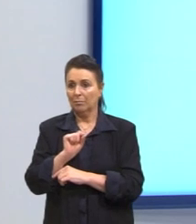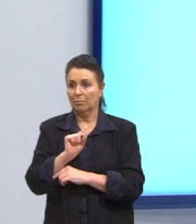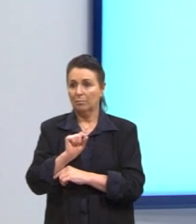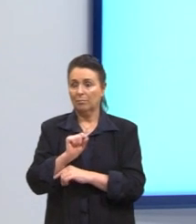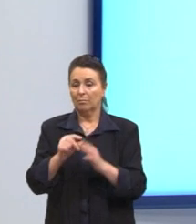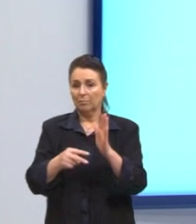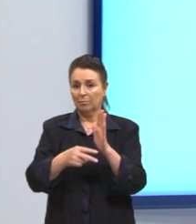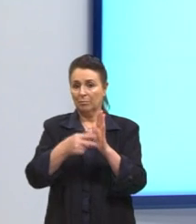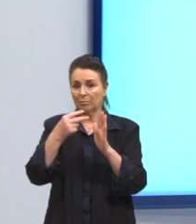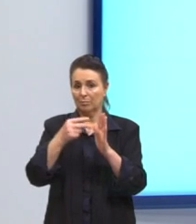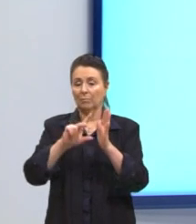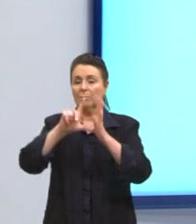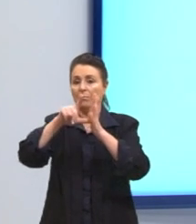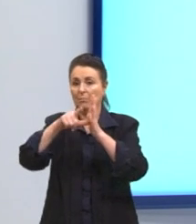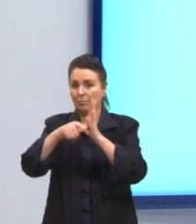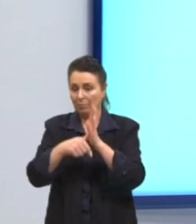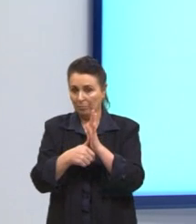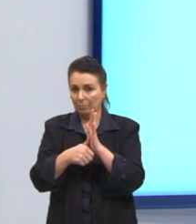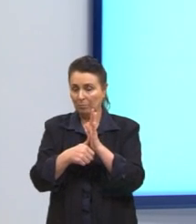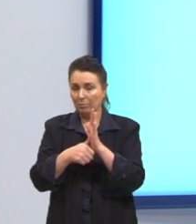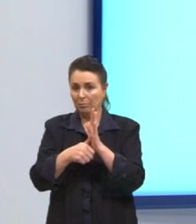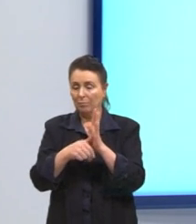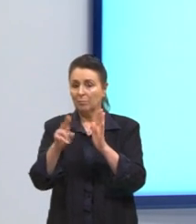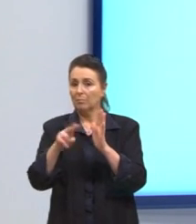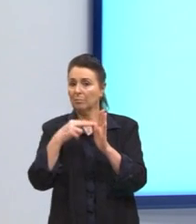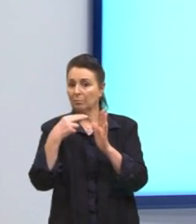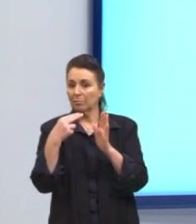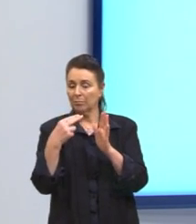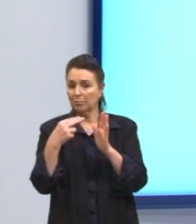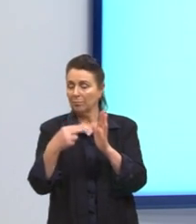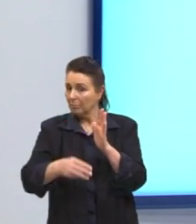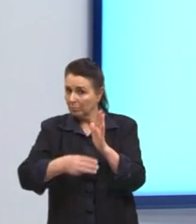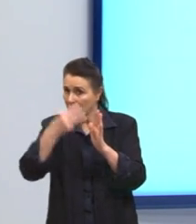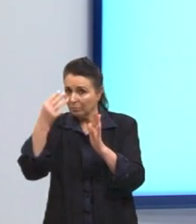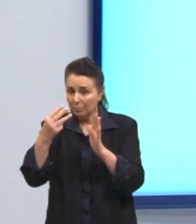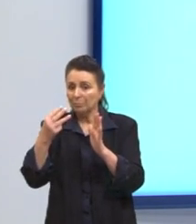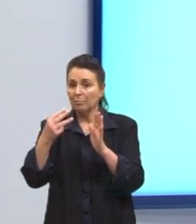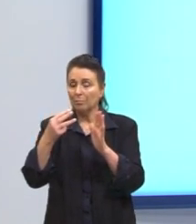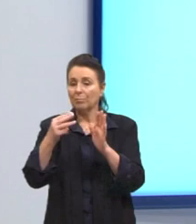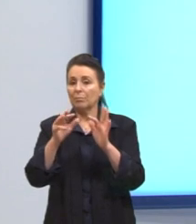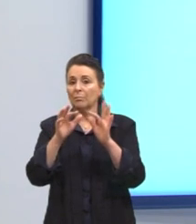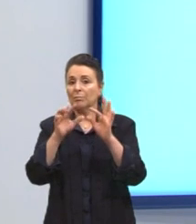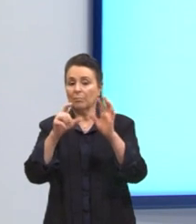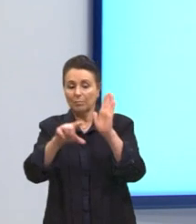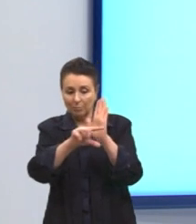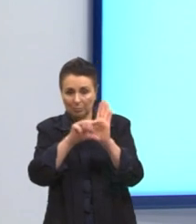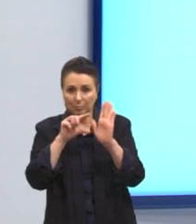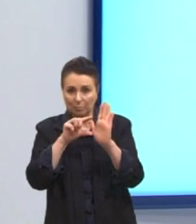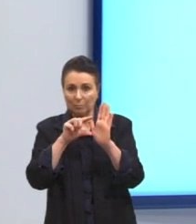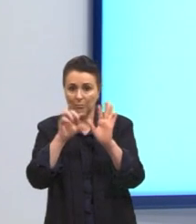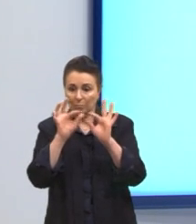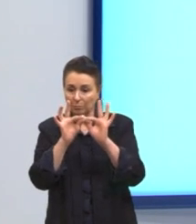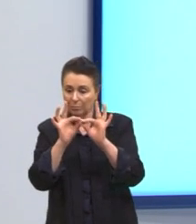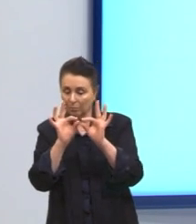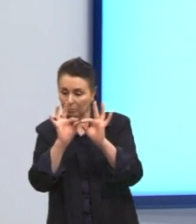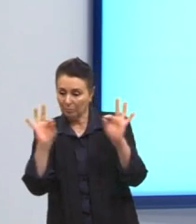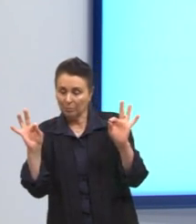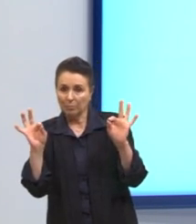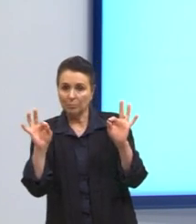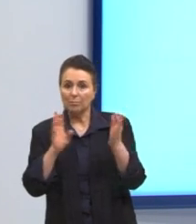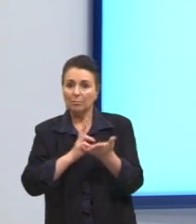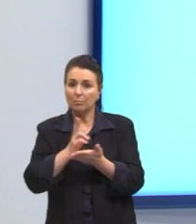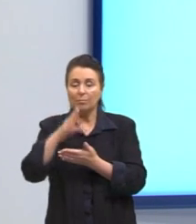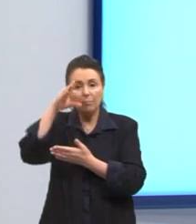período, depois, o nosso terceiro período, tal ação, e a gente continua